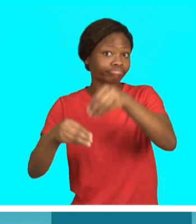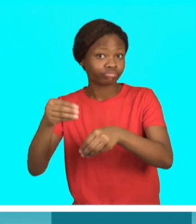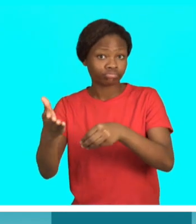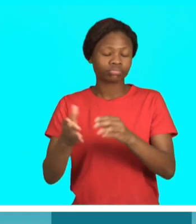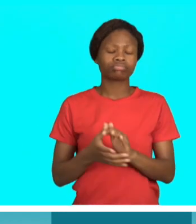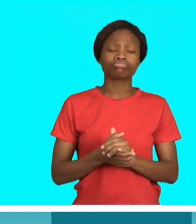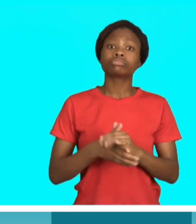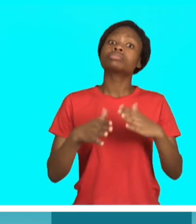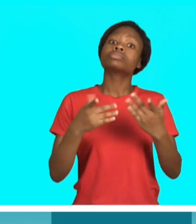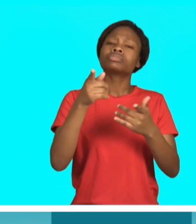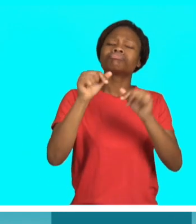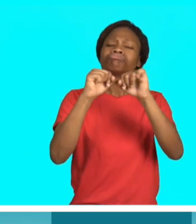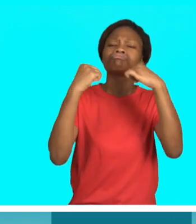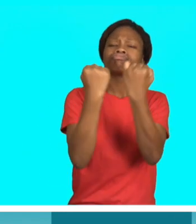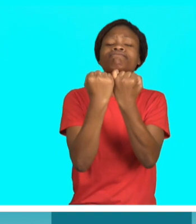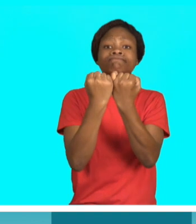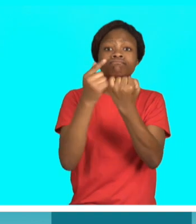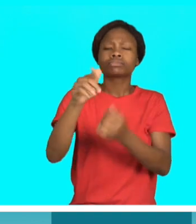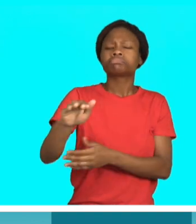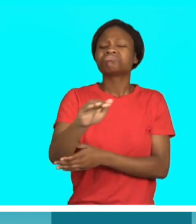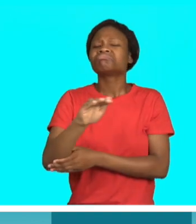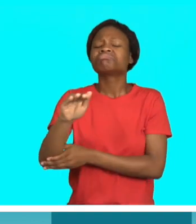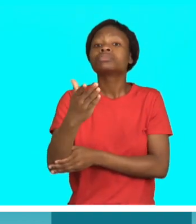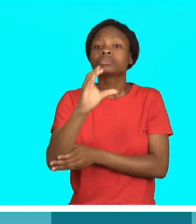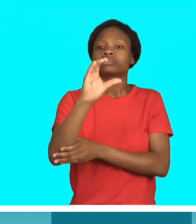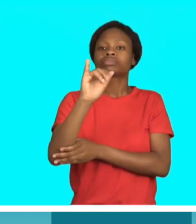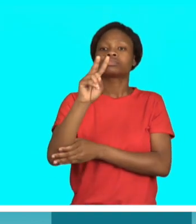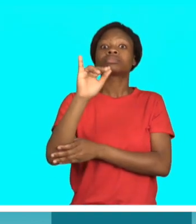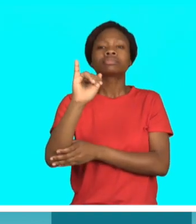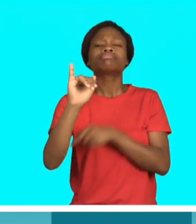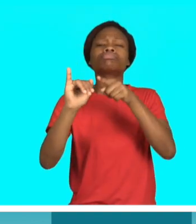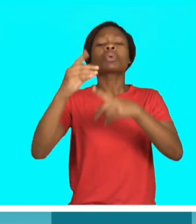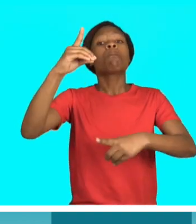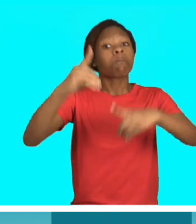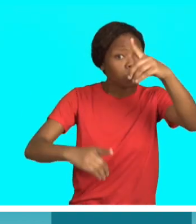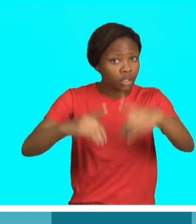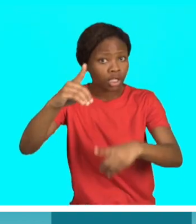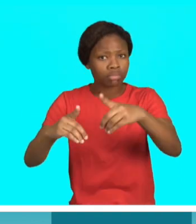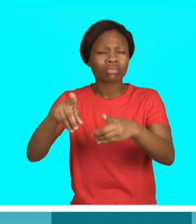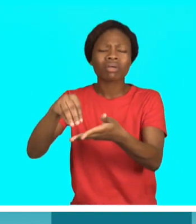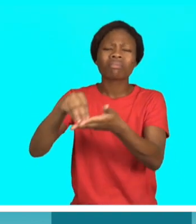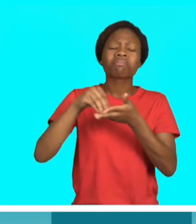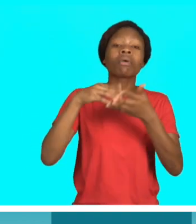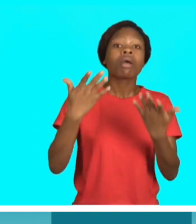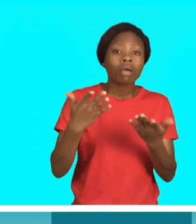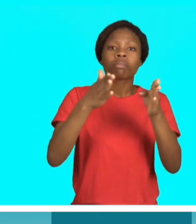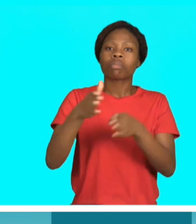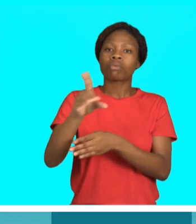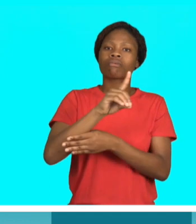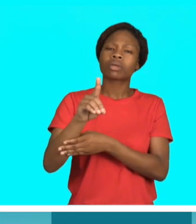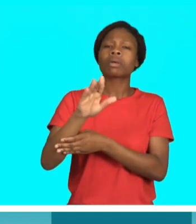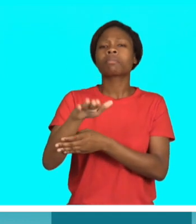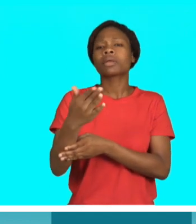deficiência no processo eleitoral. Com o efeito, o FAMOD juntou partidos políticos e organizações da sociedade civil